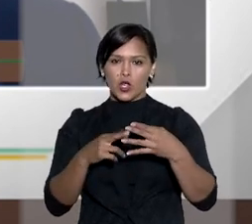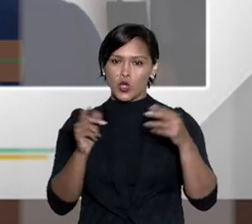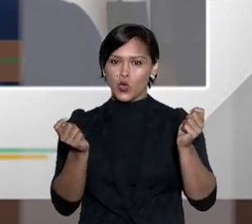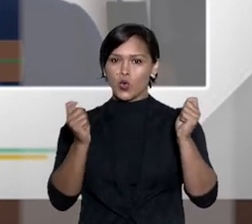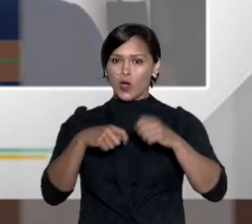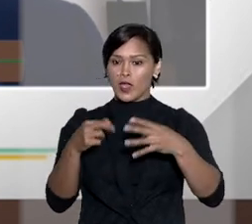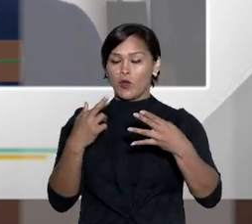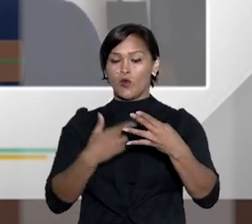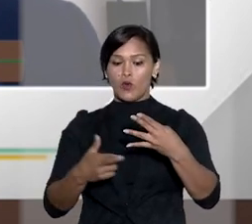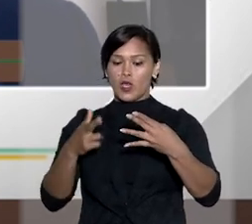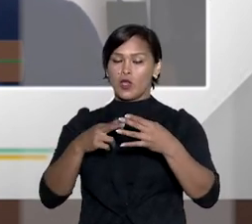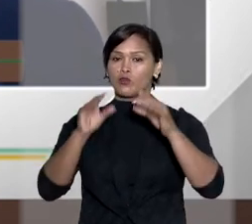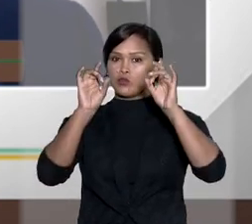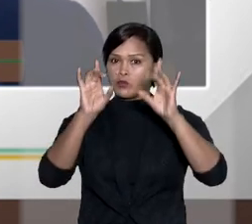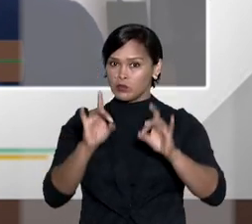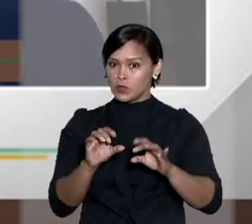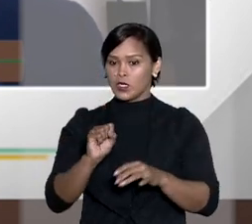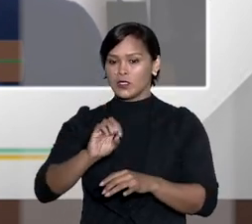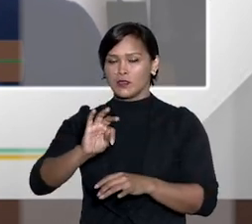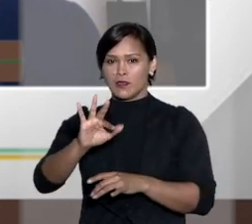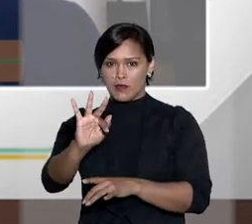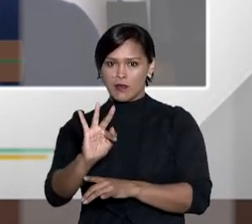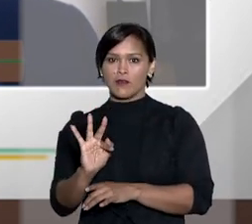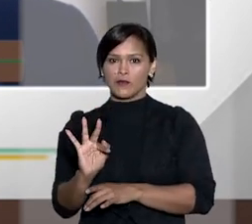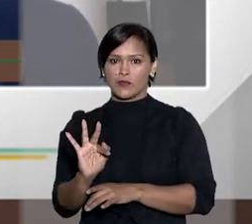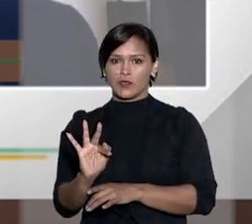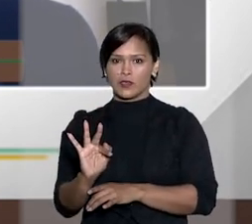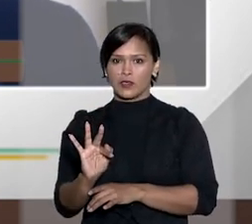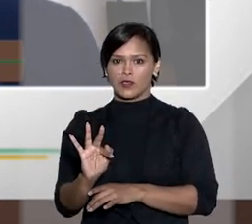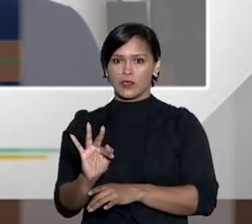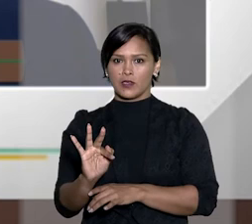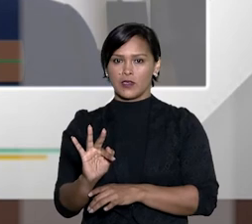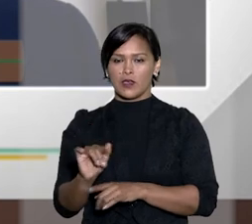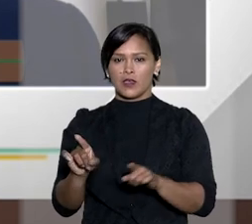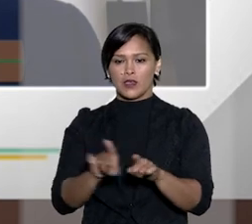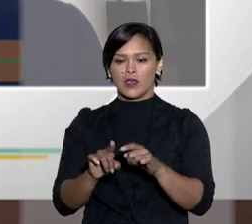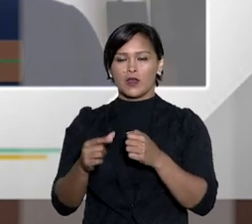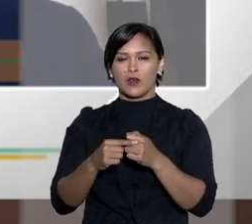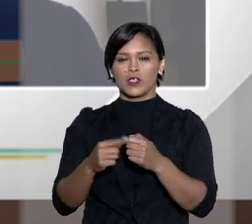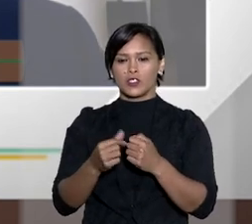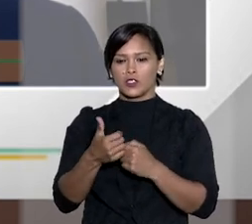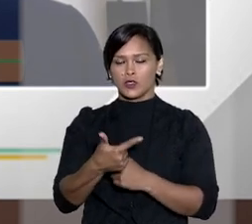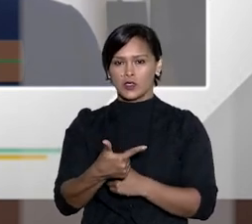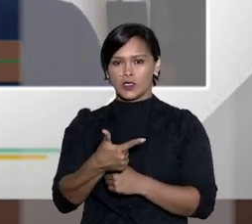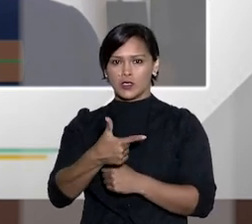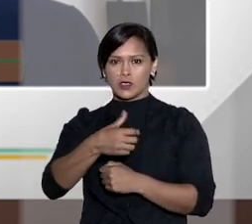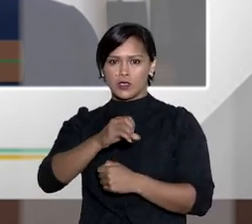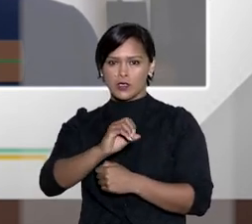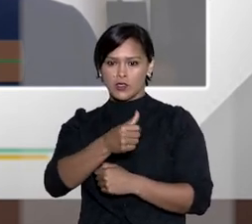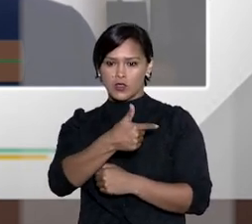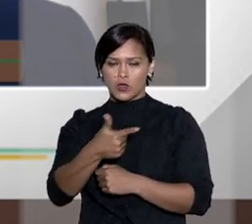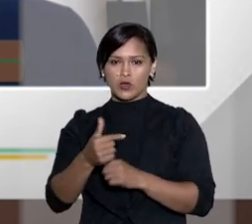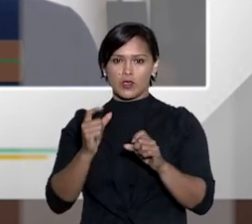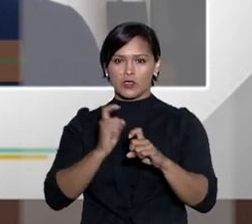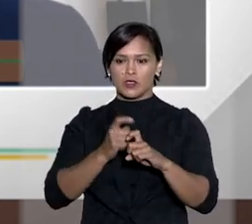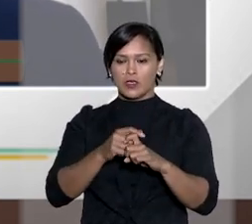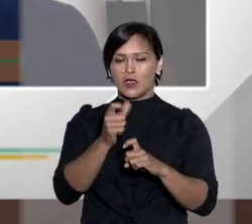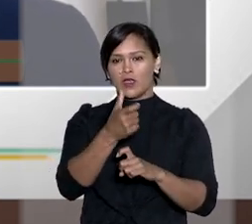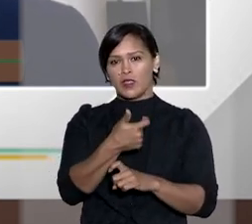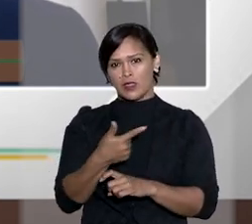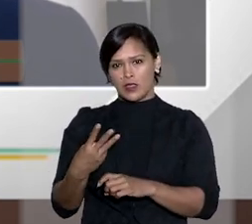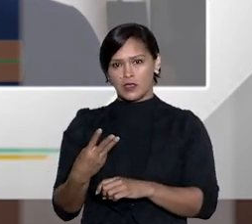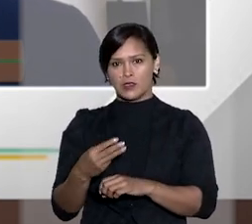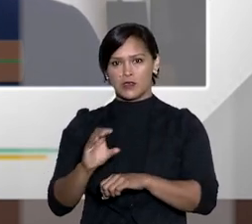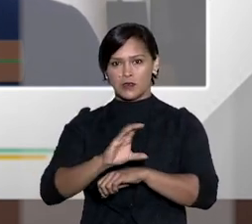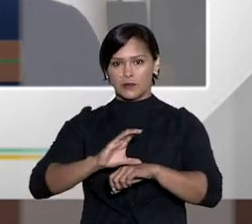proferido pela turma recursal caberá o recurso extraordinário para o Supremo Tribunal Federal consoante o artigo